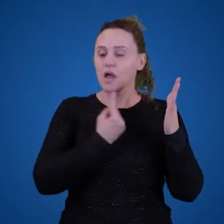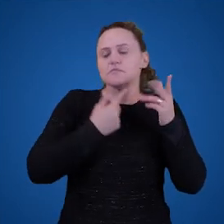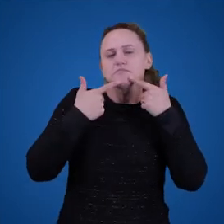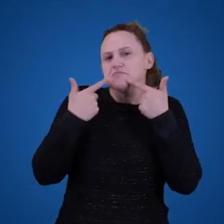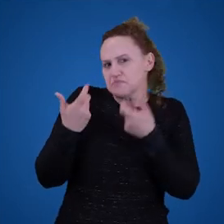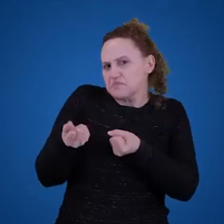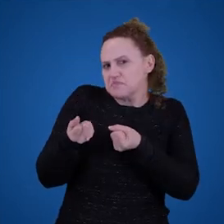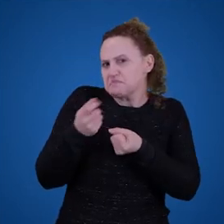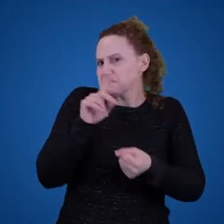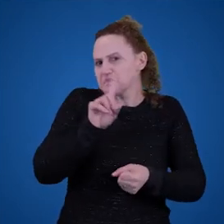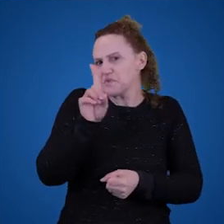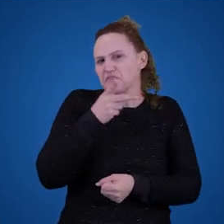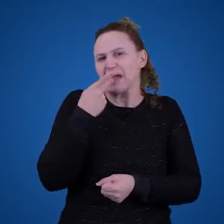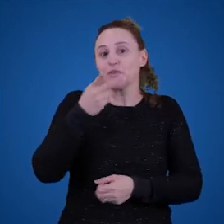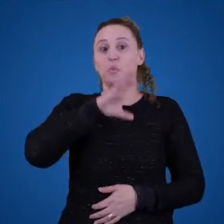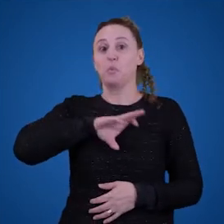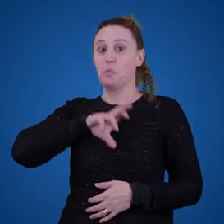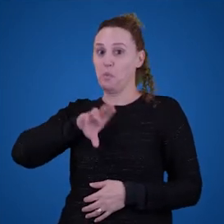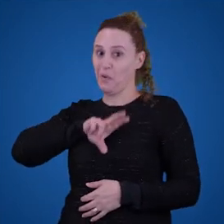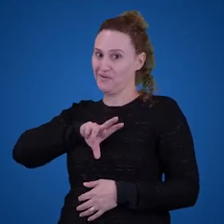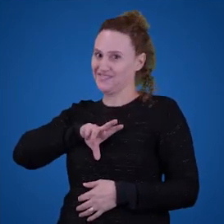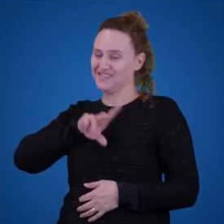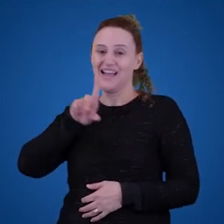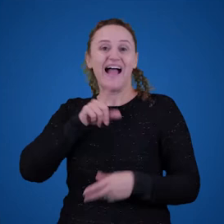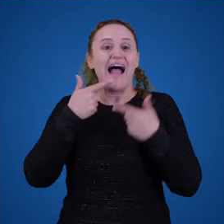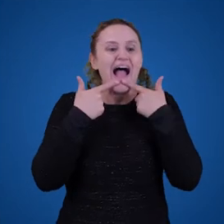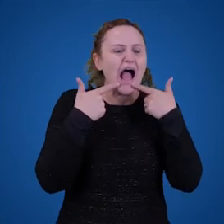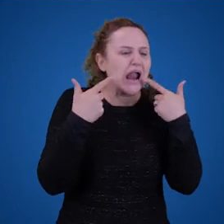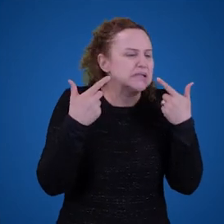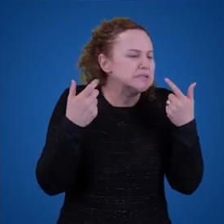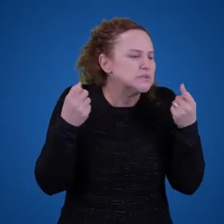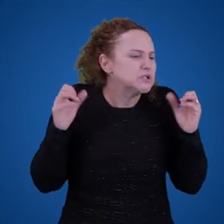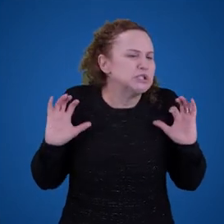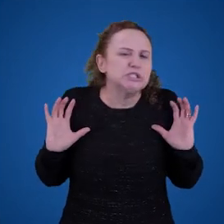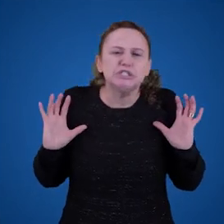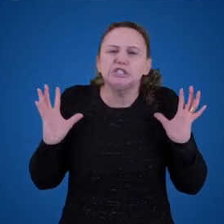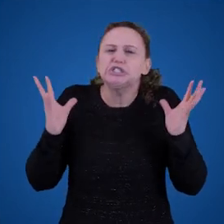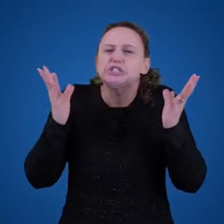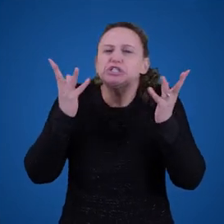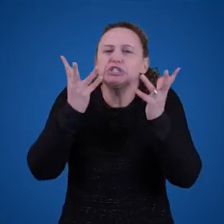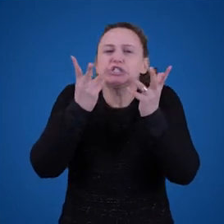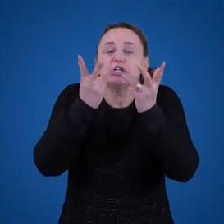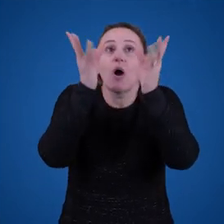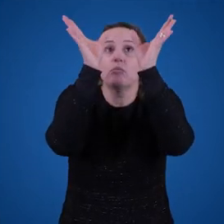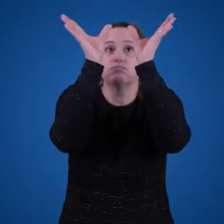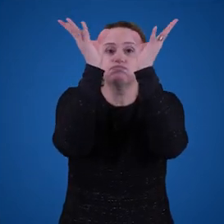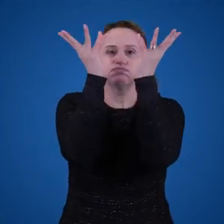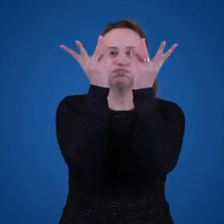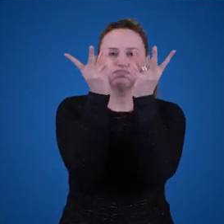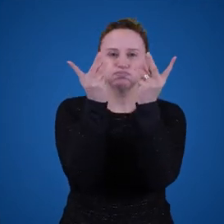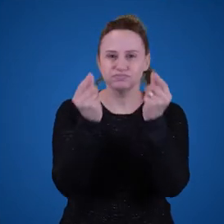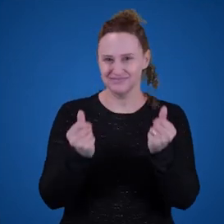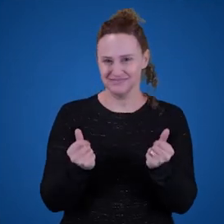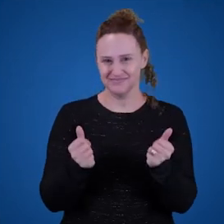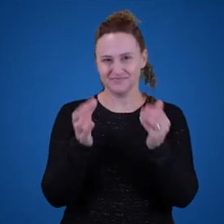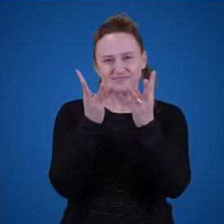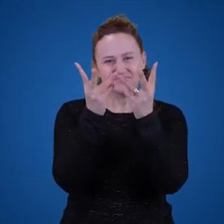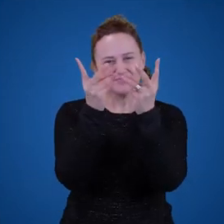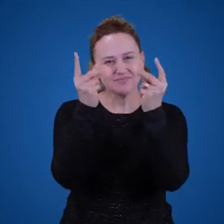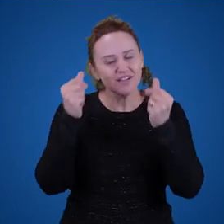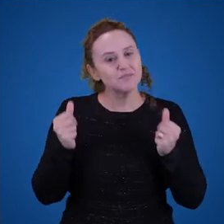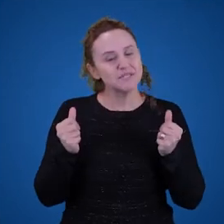português, eu estou dizendo a linguagem de forma geral, do modo mais abstrato possível, como vocês devem ter lido na